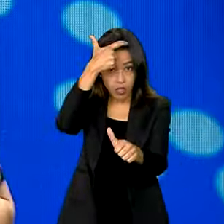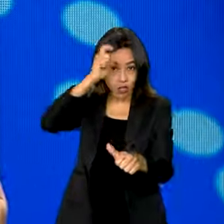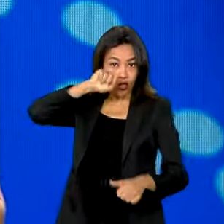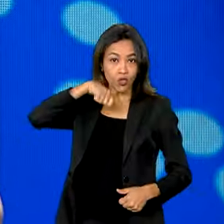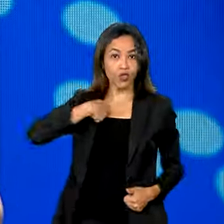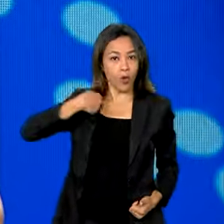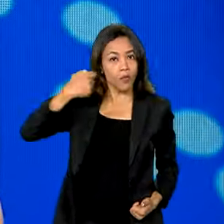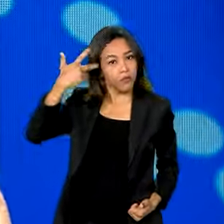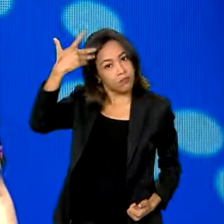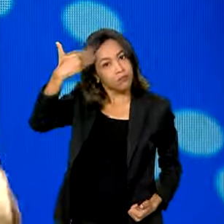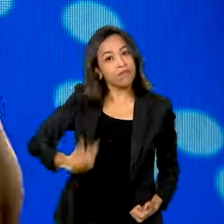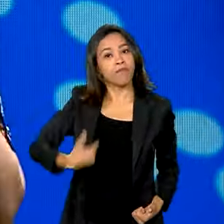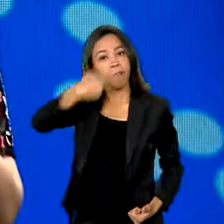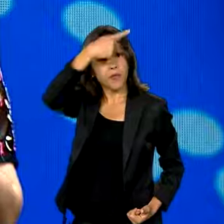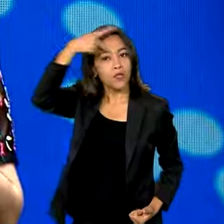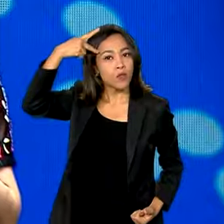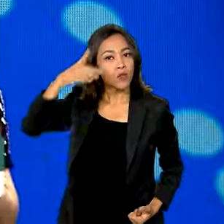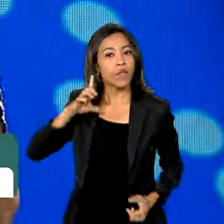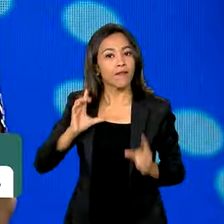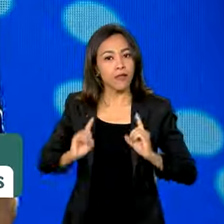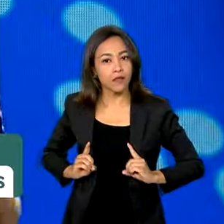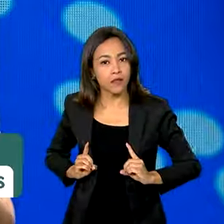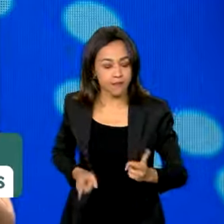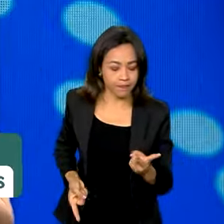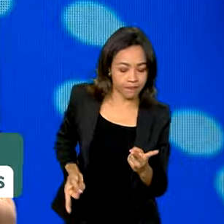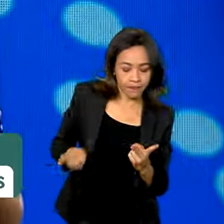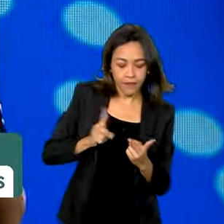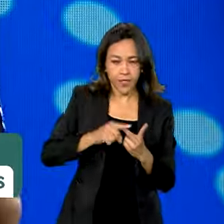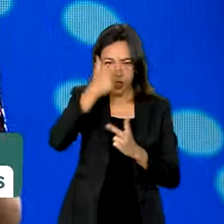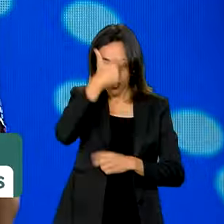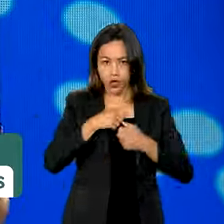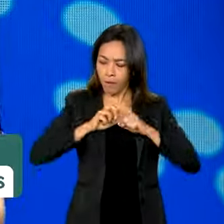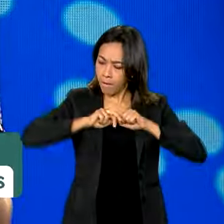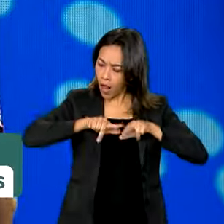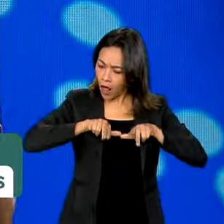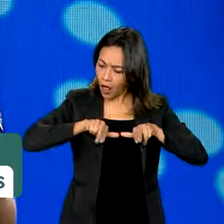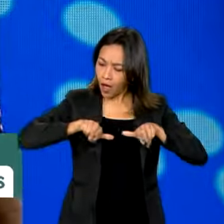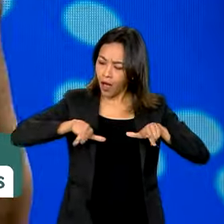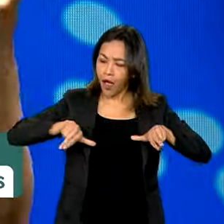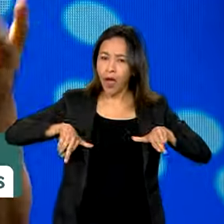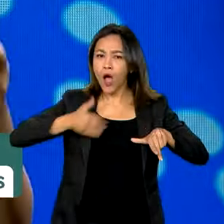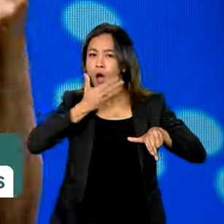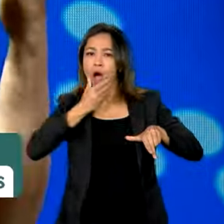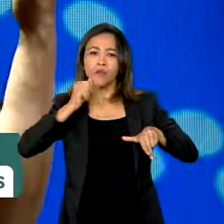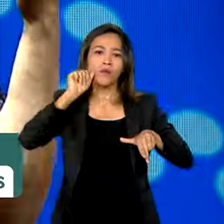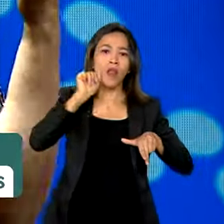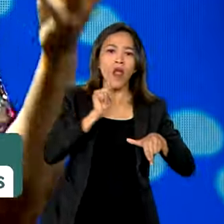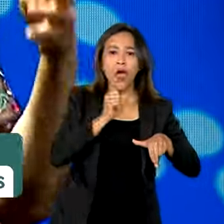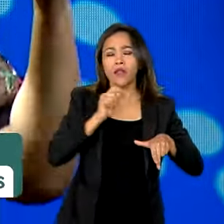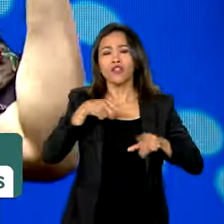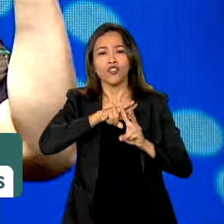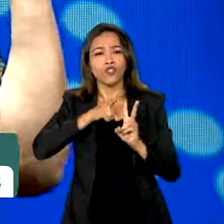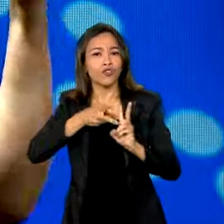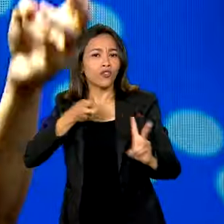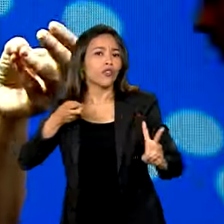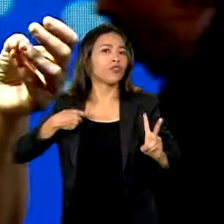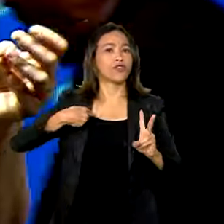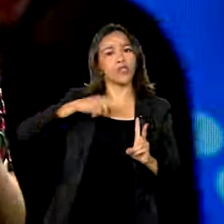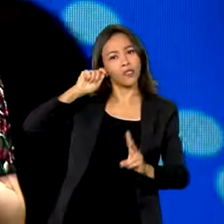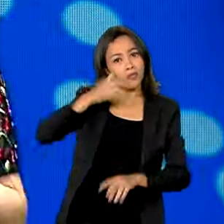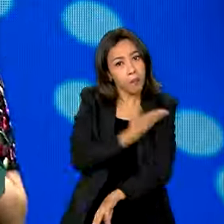não somos deficiência. Segundo lugar, nós somos diversos, homens, mulheres, indígenas, negros, brancos,